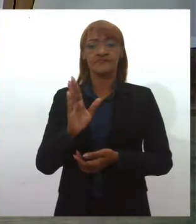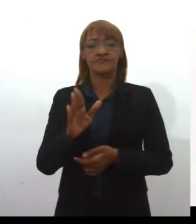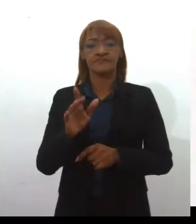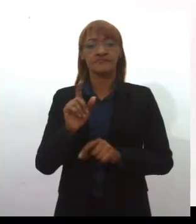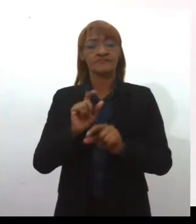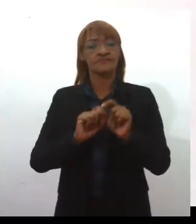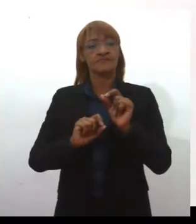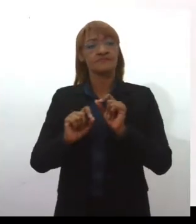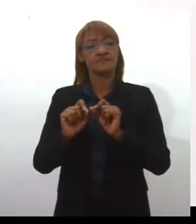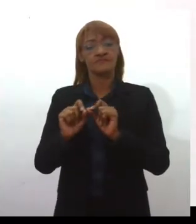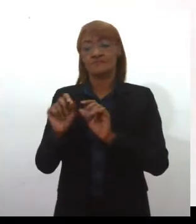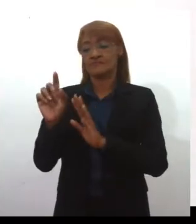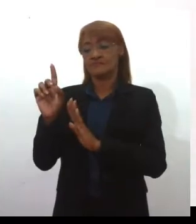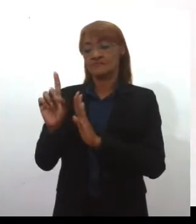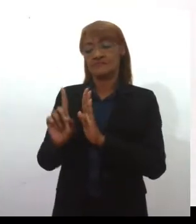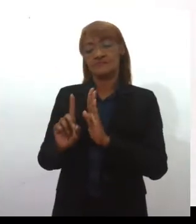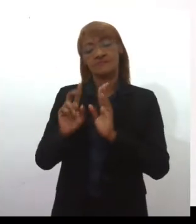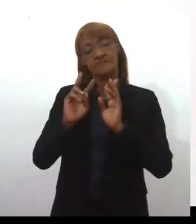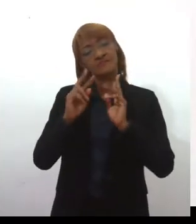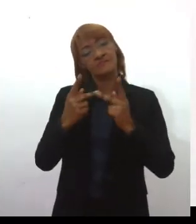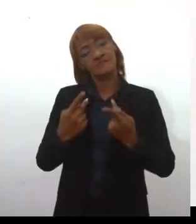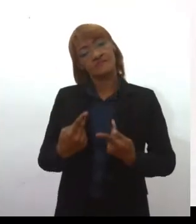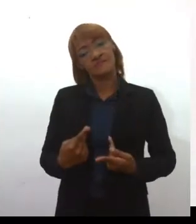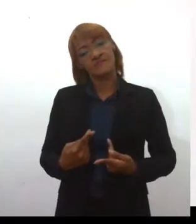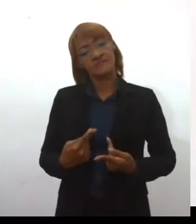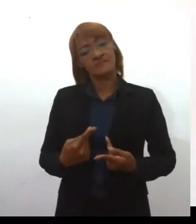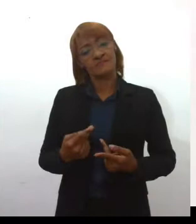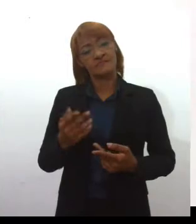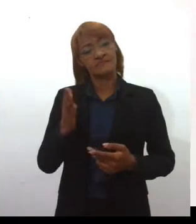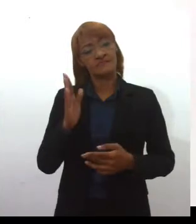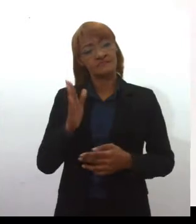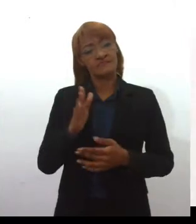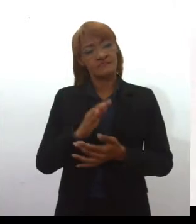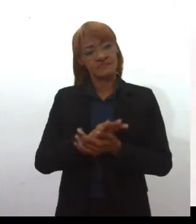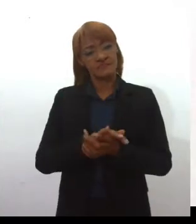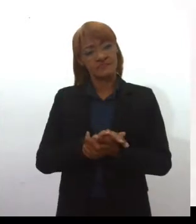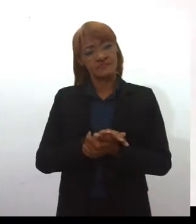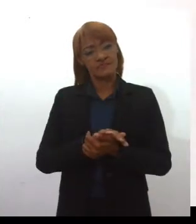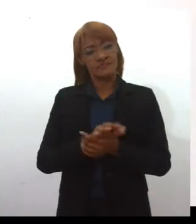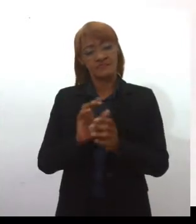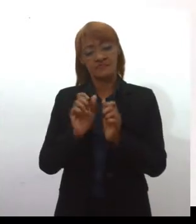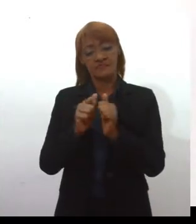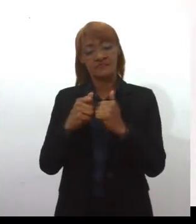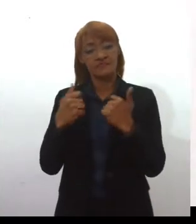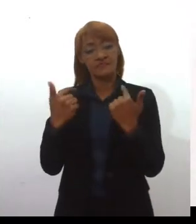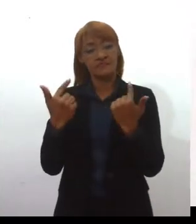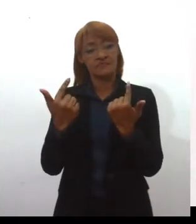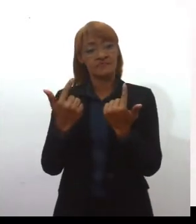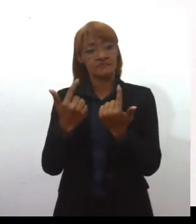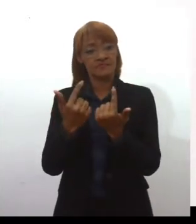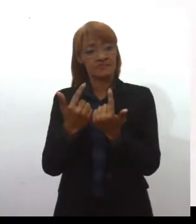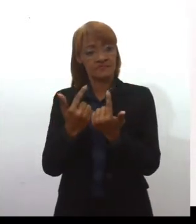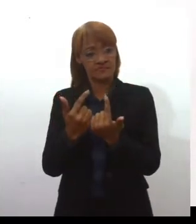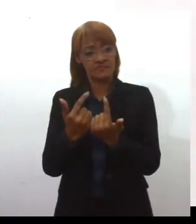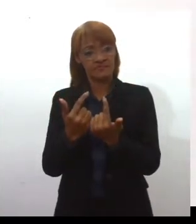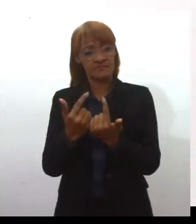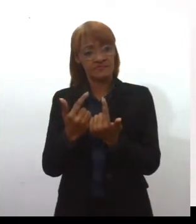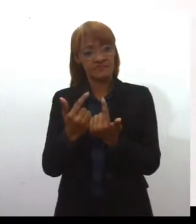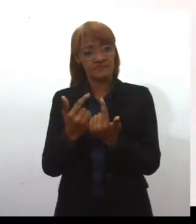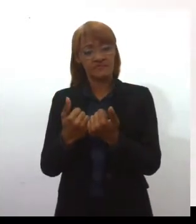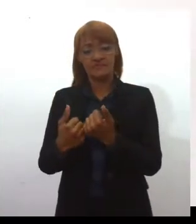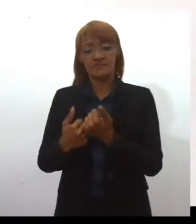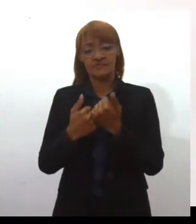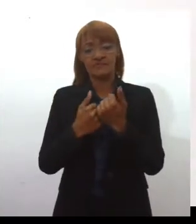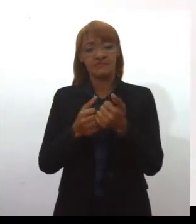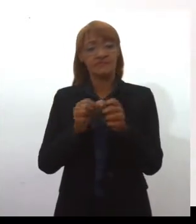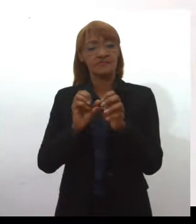direito humano aparece em um dos discursos da Antonieta no plenário da Assembleia Legislativa, quando ela defende a educação, ela diz que a